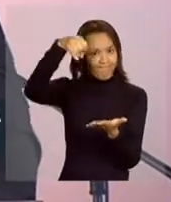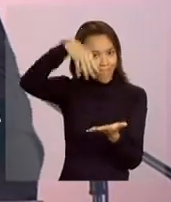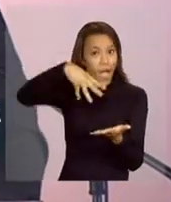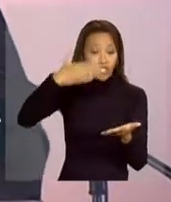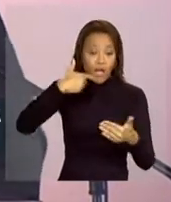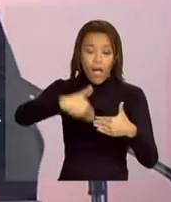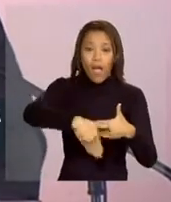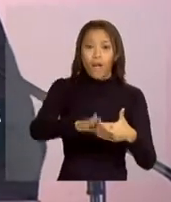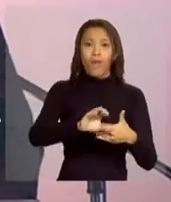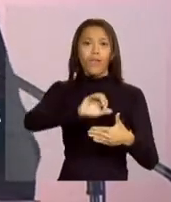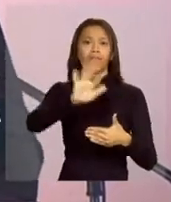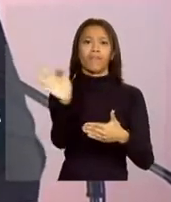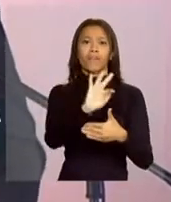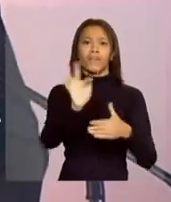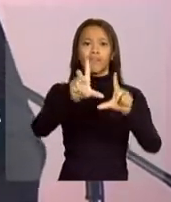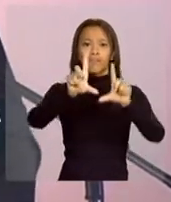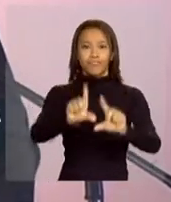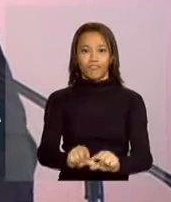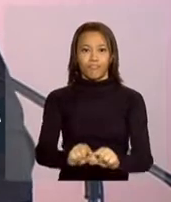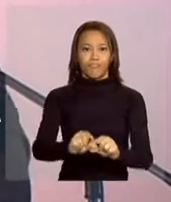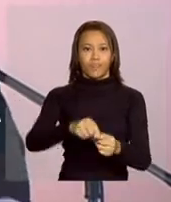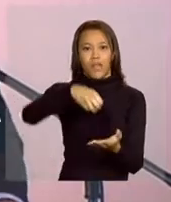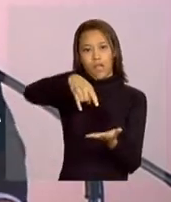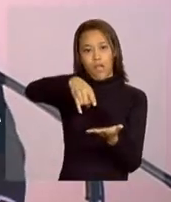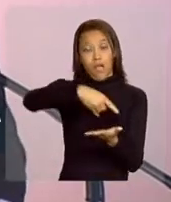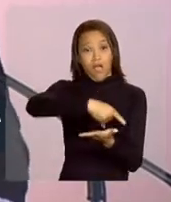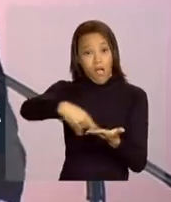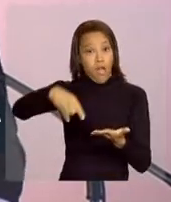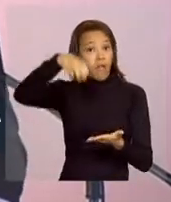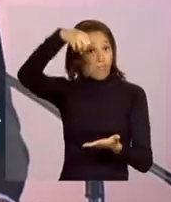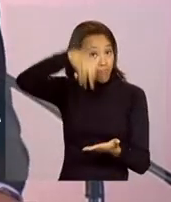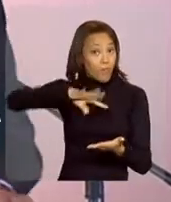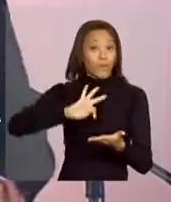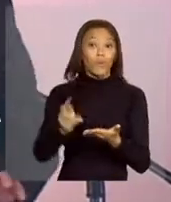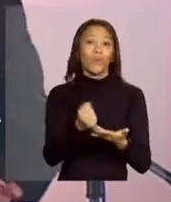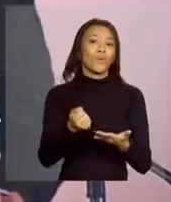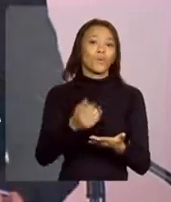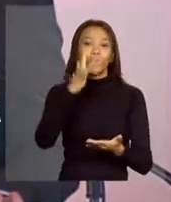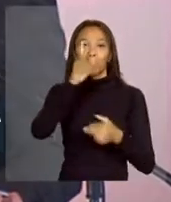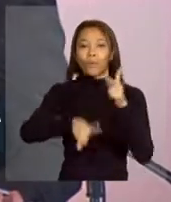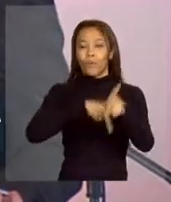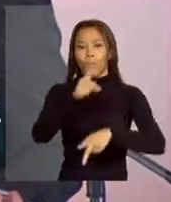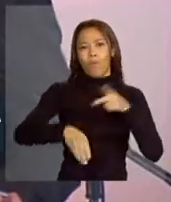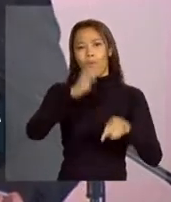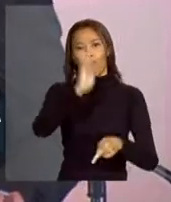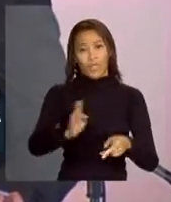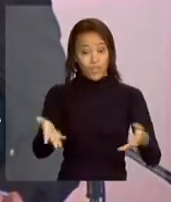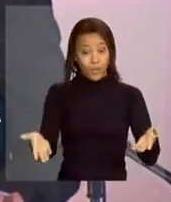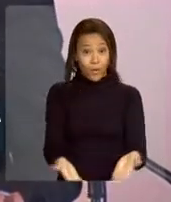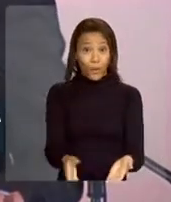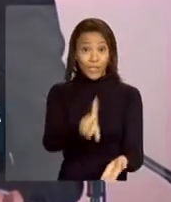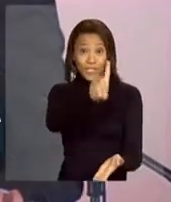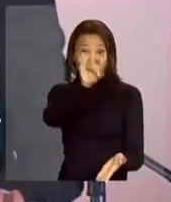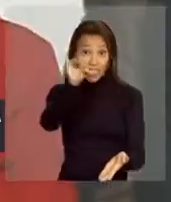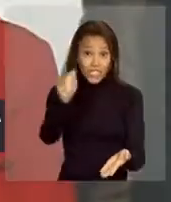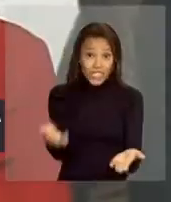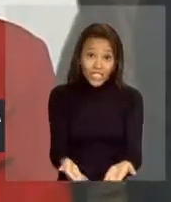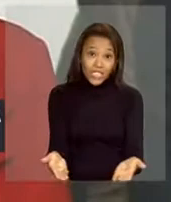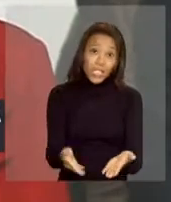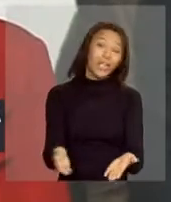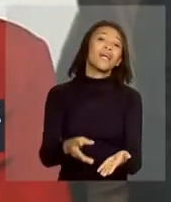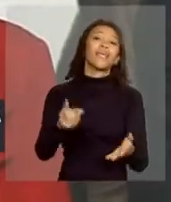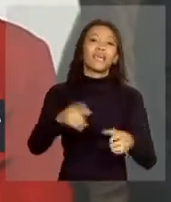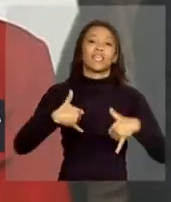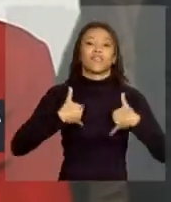agora em fevereiro, a conta de luz para todo o povo brasileiro. Quero dizer, Presidenta, que neste dia, que é o dia de São